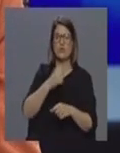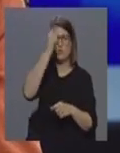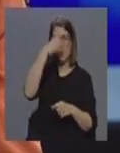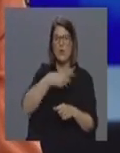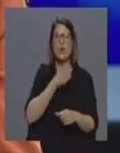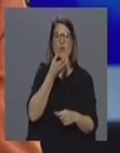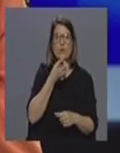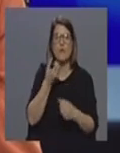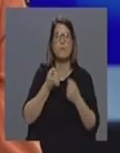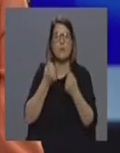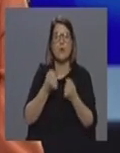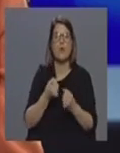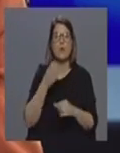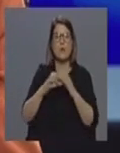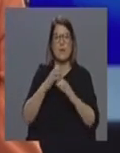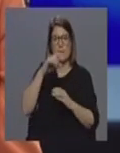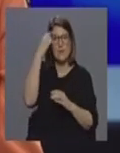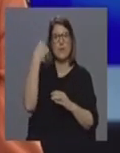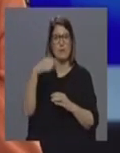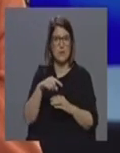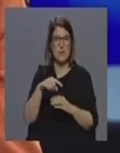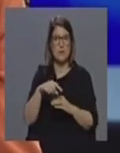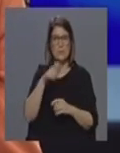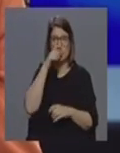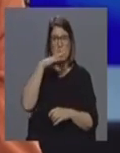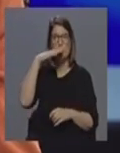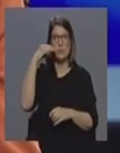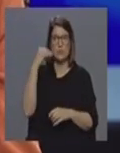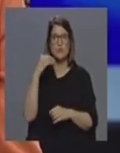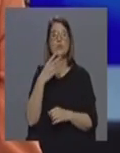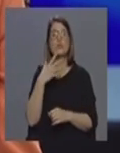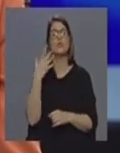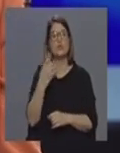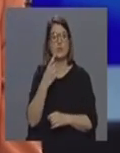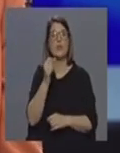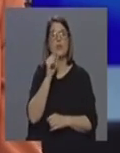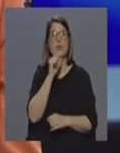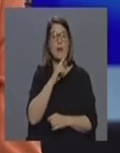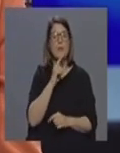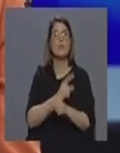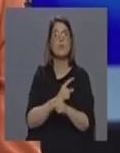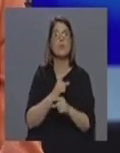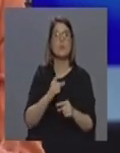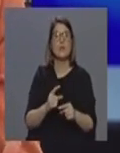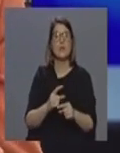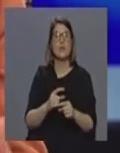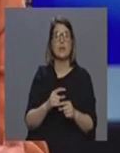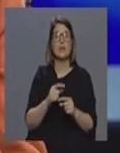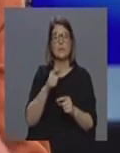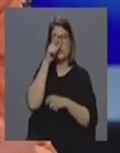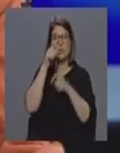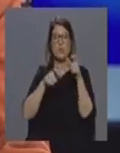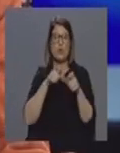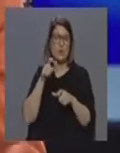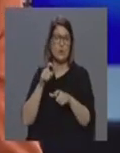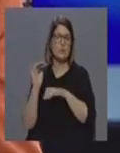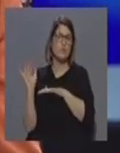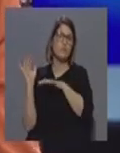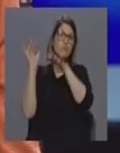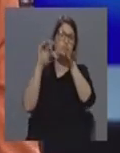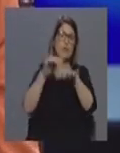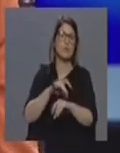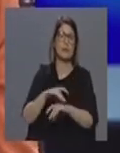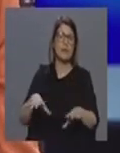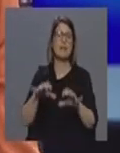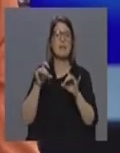alguma dificuldade de comunicação o resto das pessoas adultas podem ir à consulta sozinhas isto para quê? Para minimizar a afluência de pessoas dentro do hospital